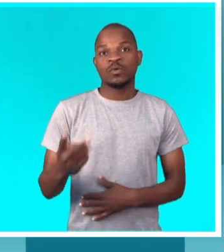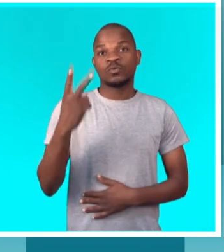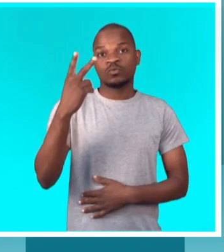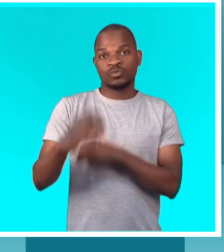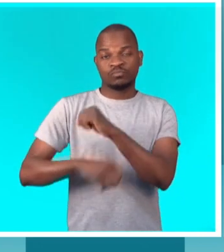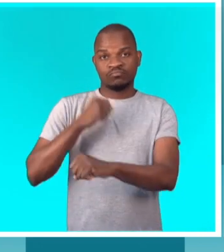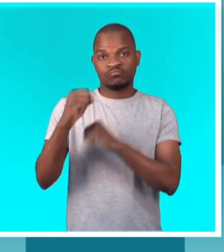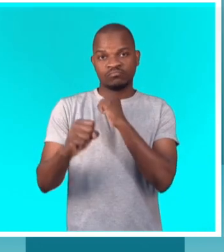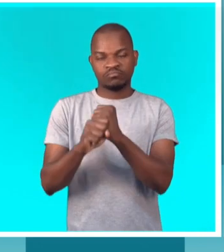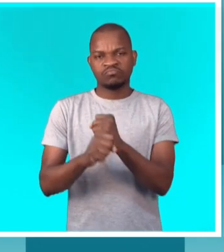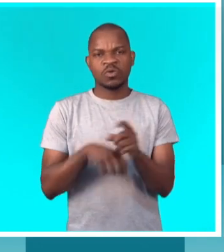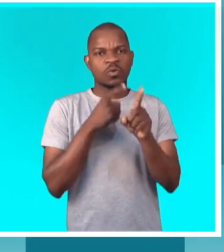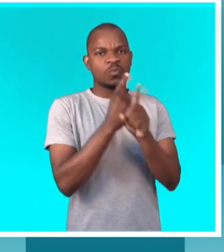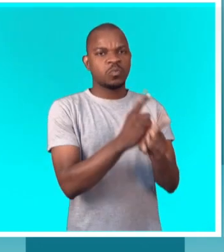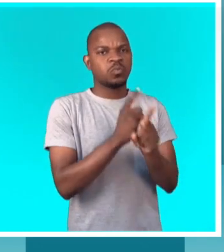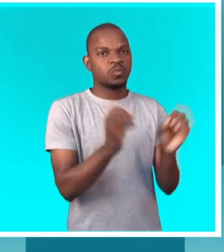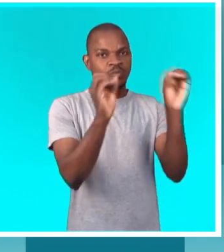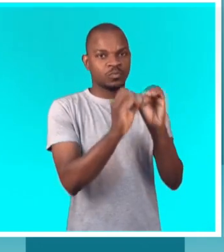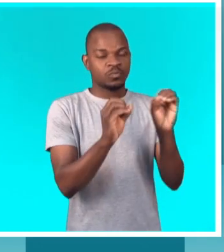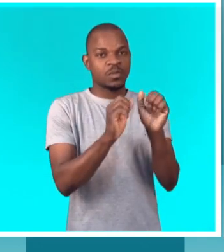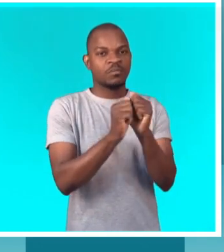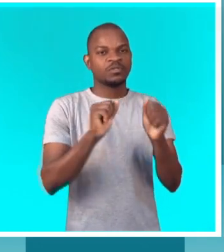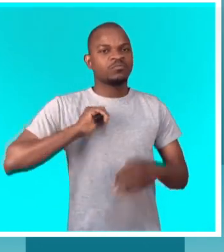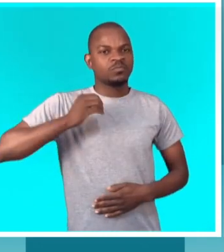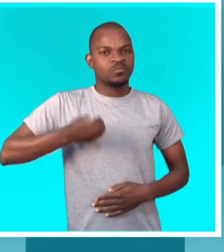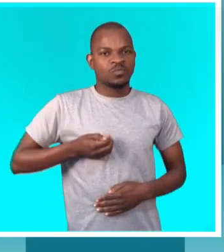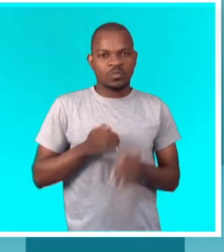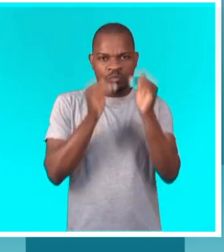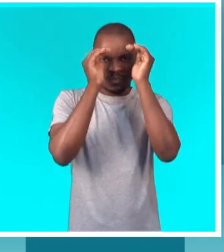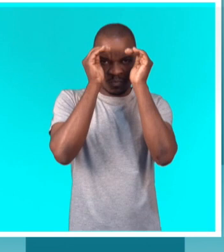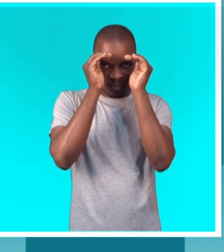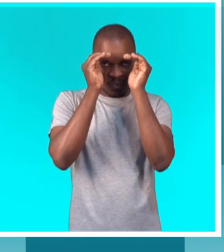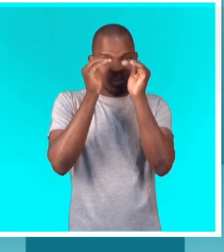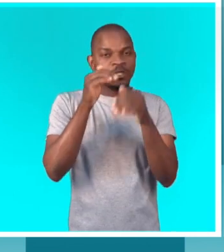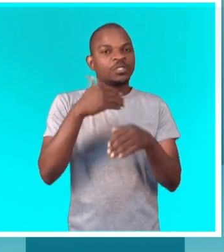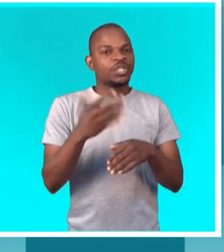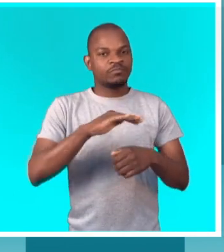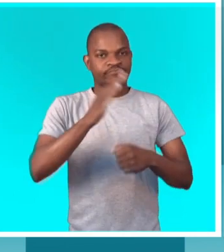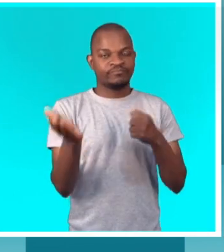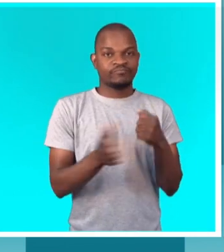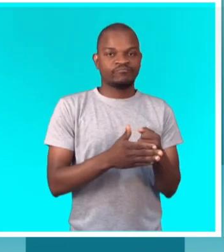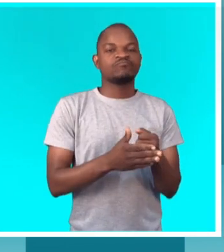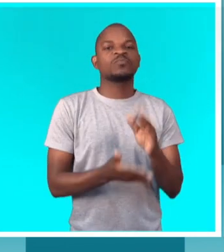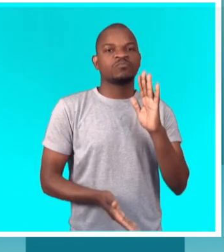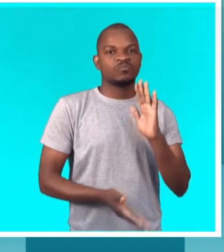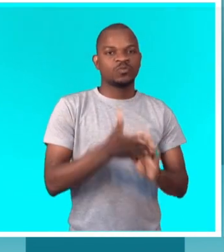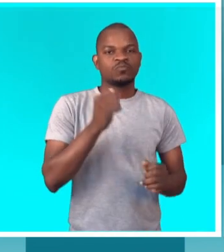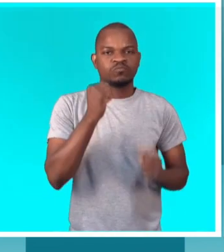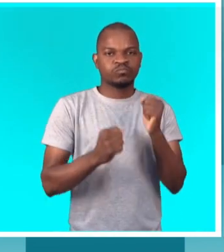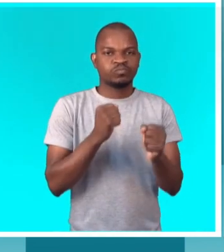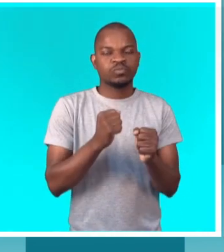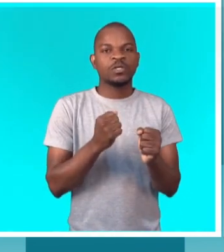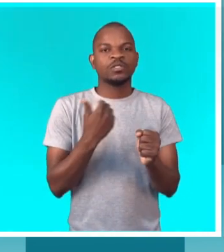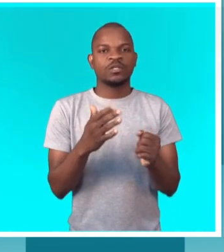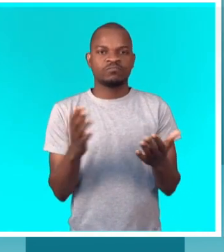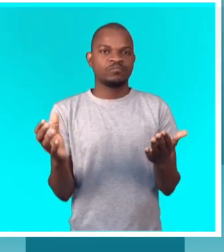Depois de dois anos fora de competições, a velocista moçambicana Edmilza Governo voltou em grande,